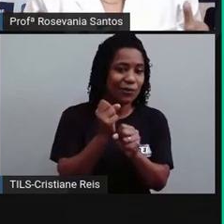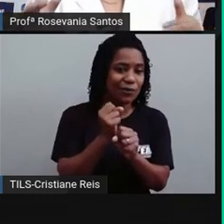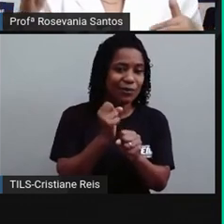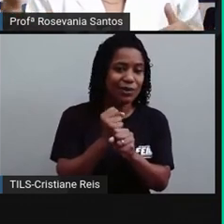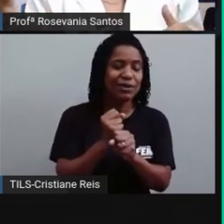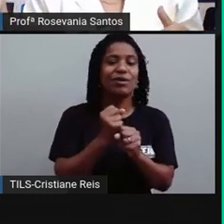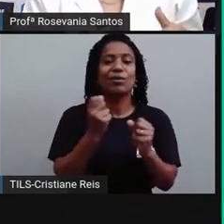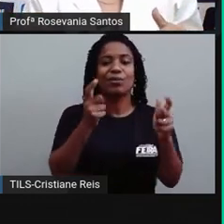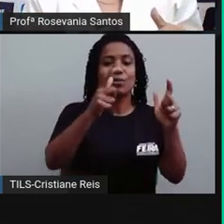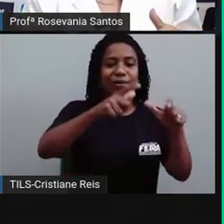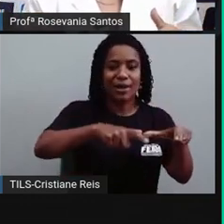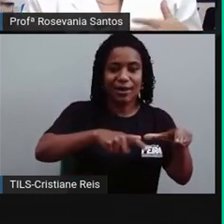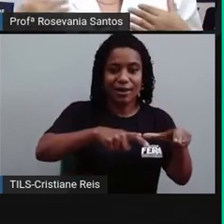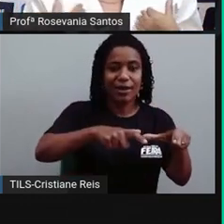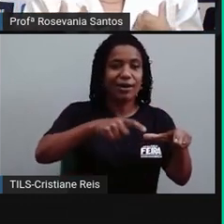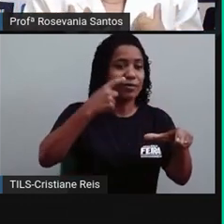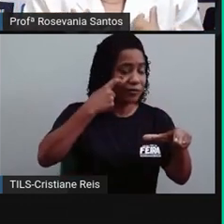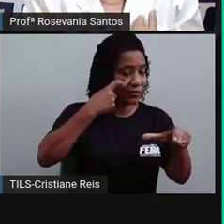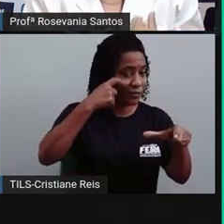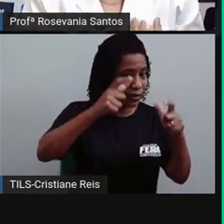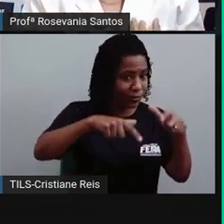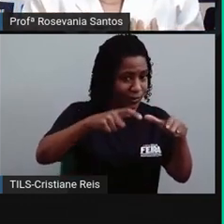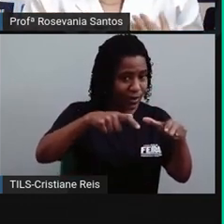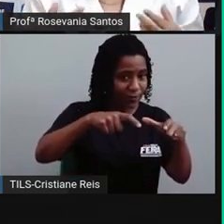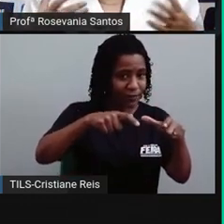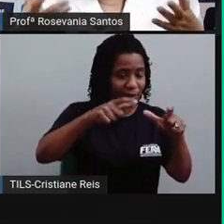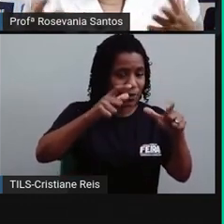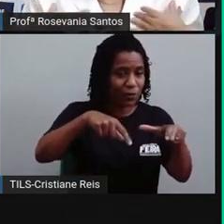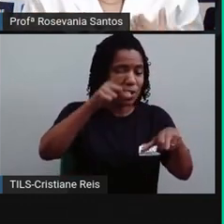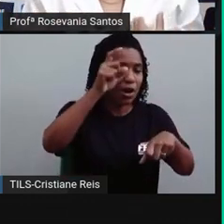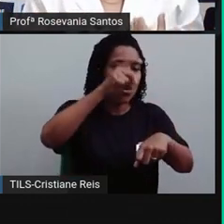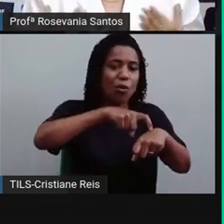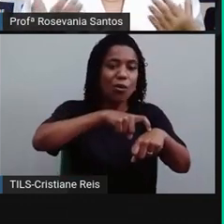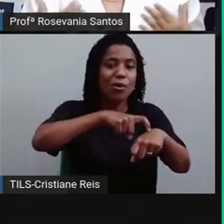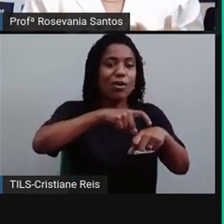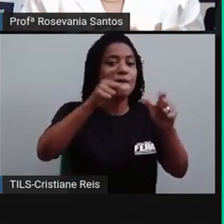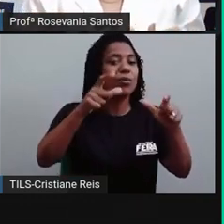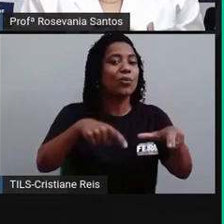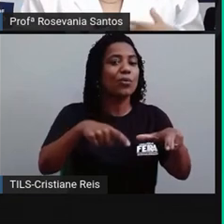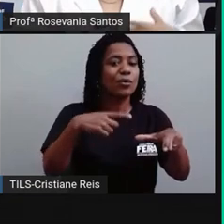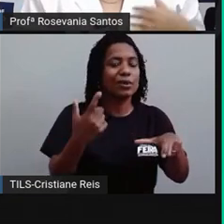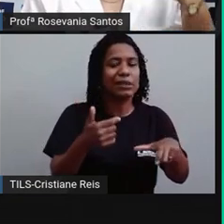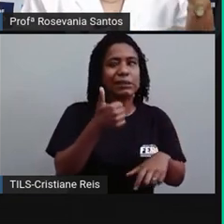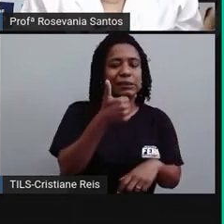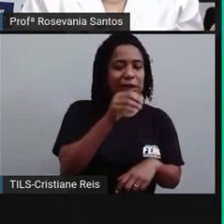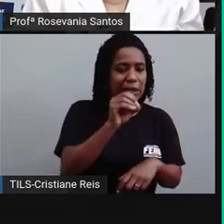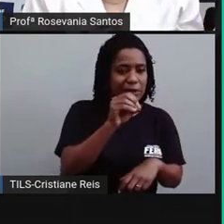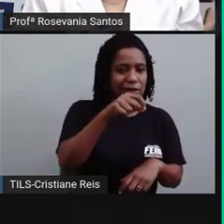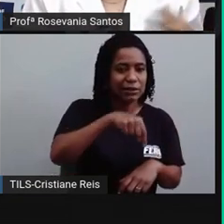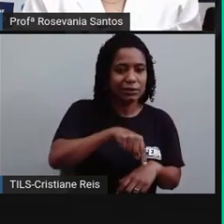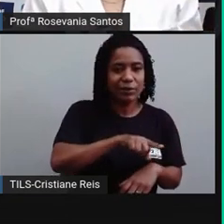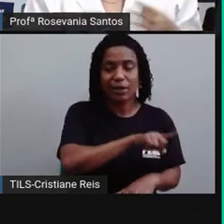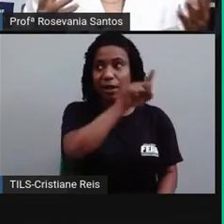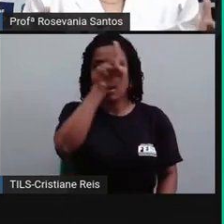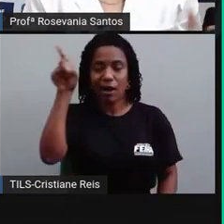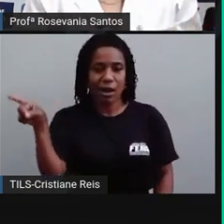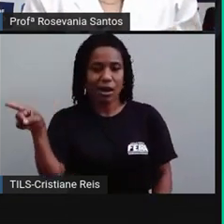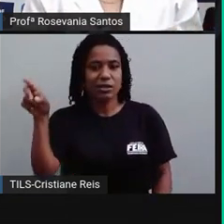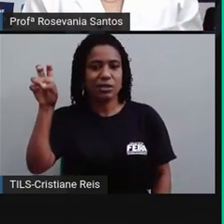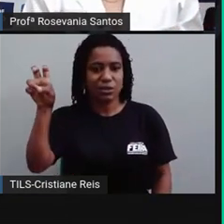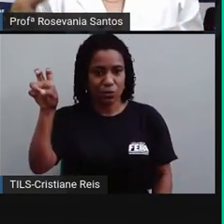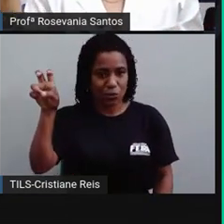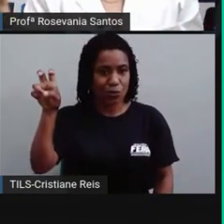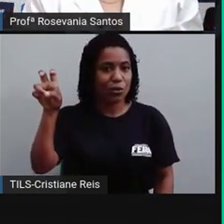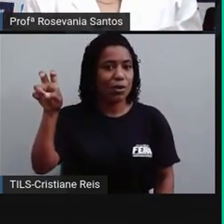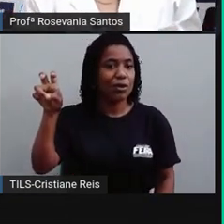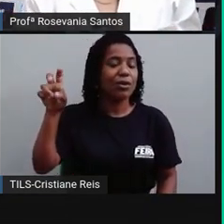para outro você vê a hora que é por exemplo atual, a hora atual, né, se aqui é 10 horas lá são 5 horas, tudo bem,